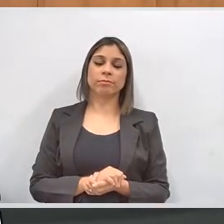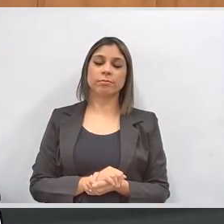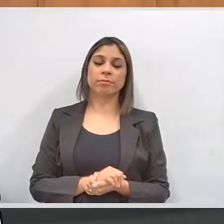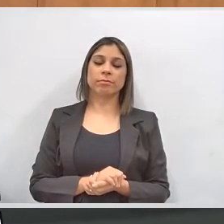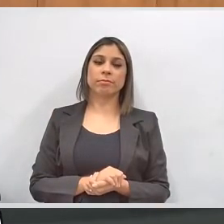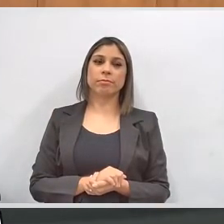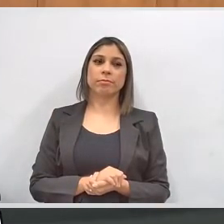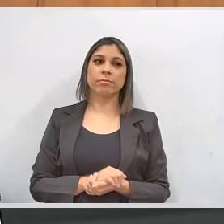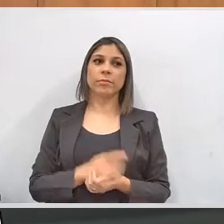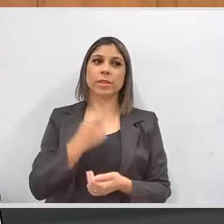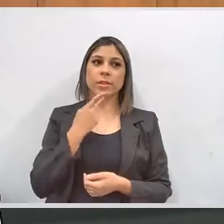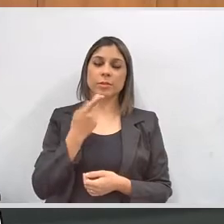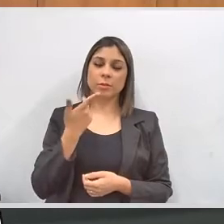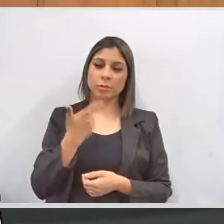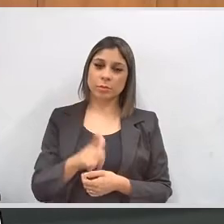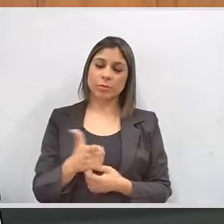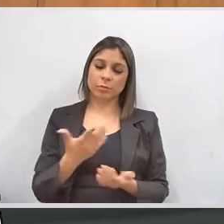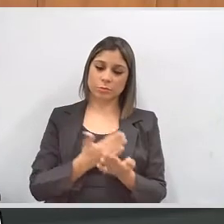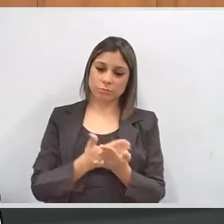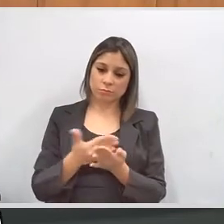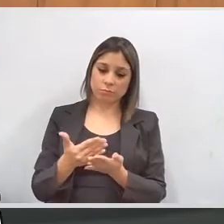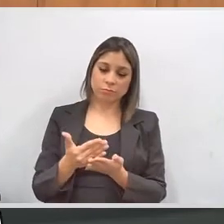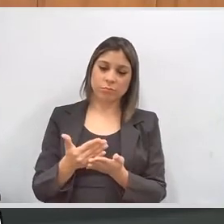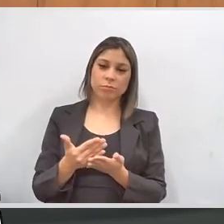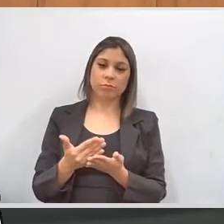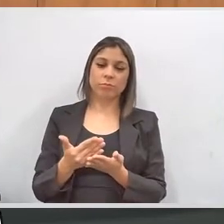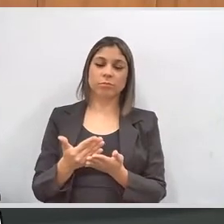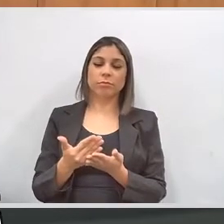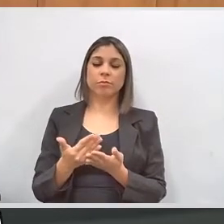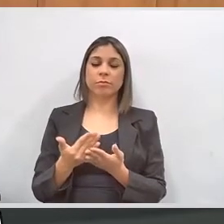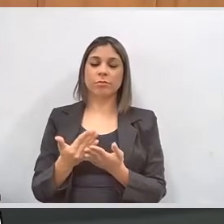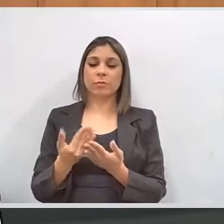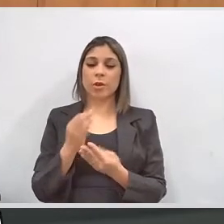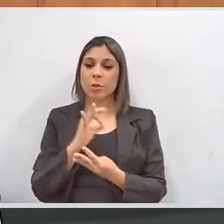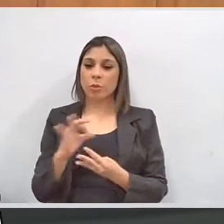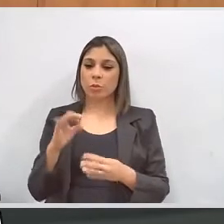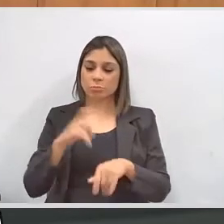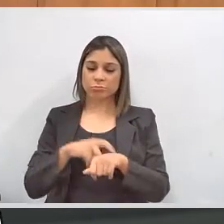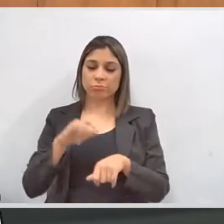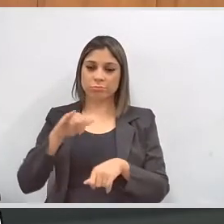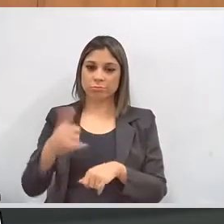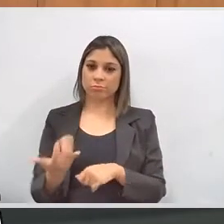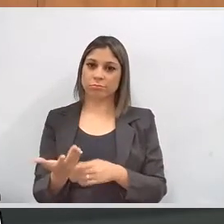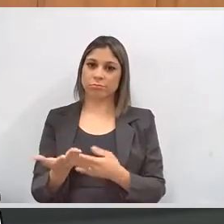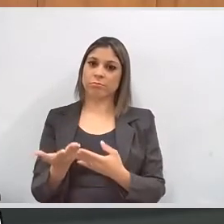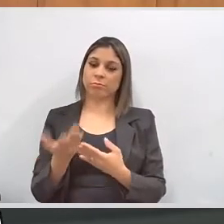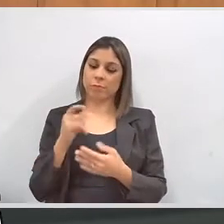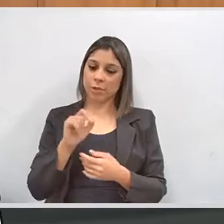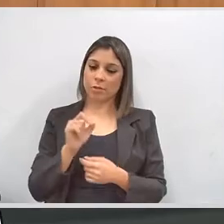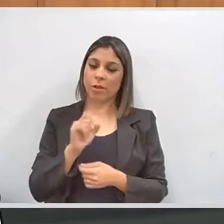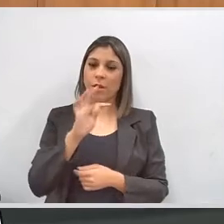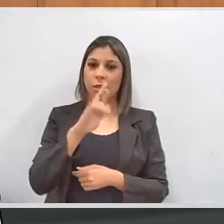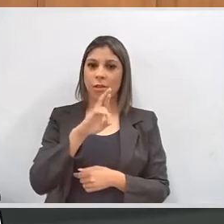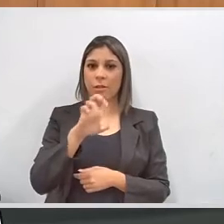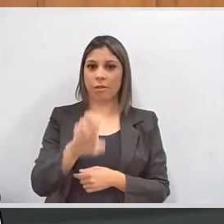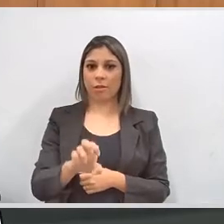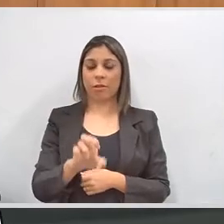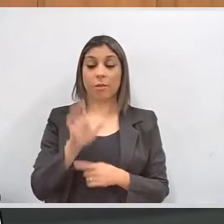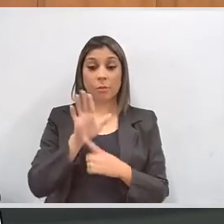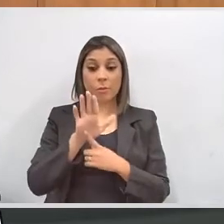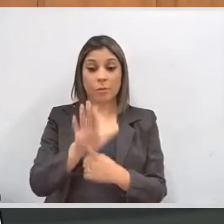ressaltando de início, essa oportunidade, essa excelente oportunidade para o TRE